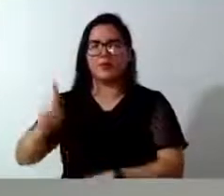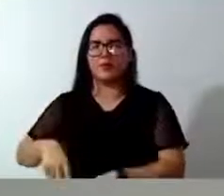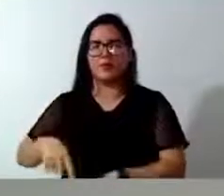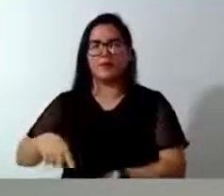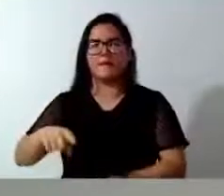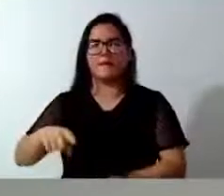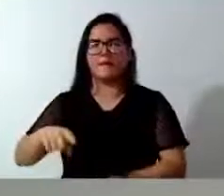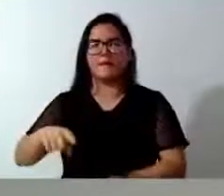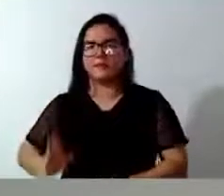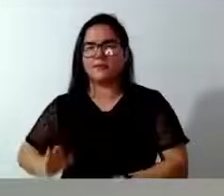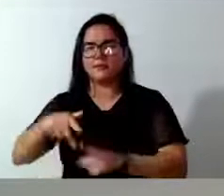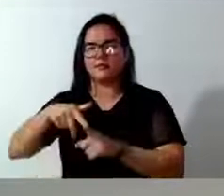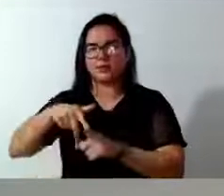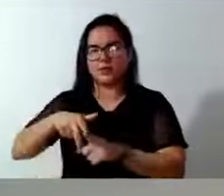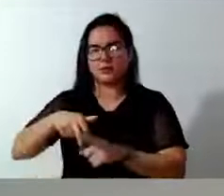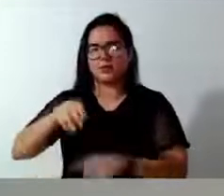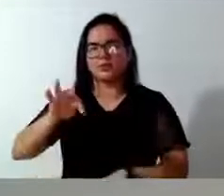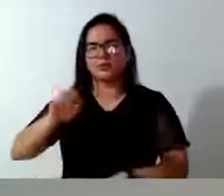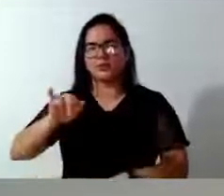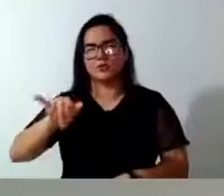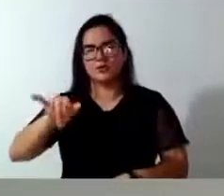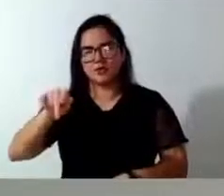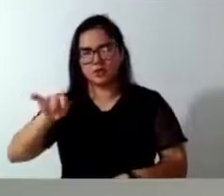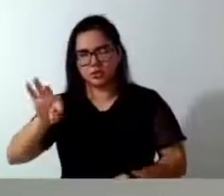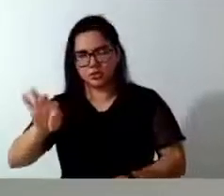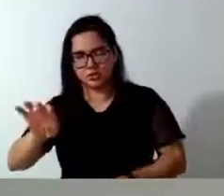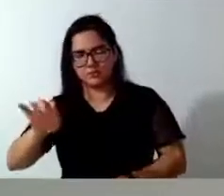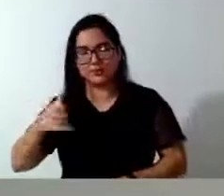Skate Street. Ele tem apenas 10 anos